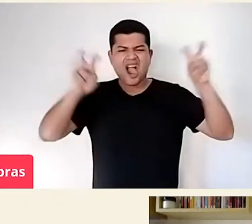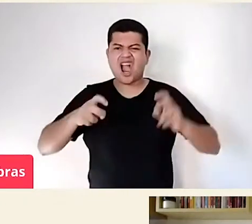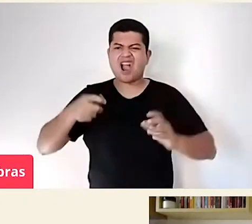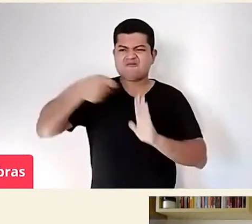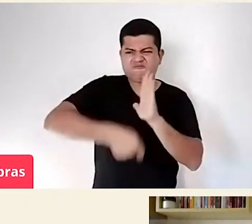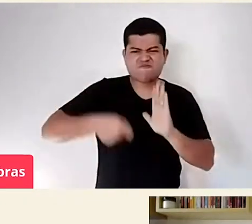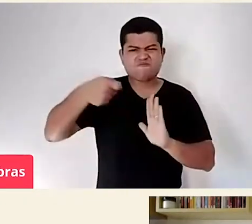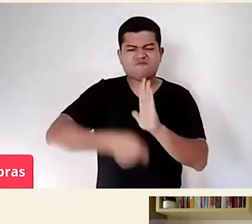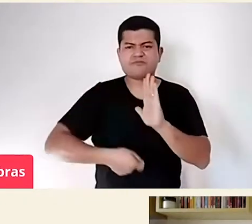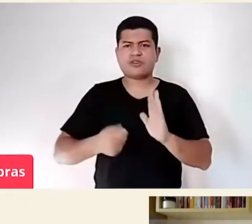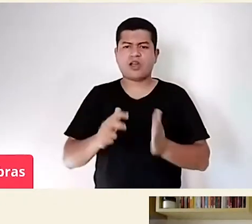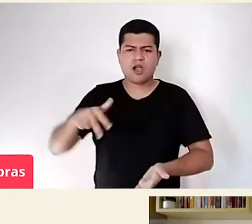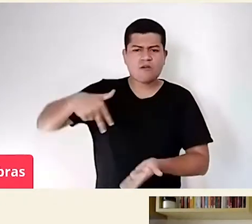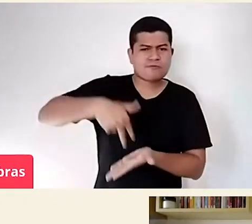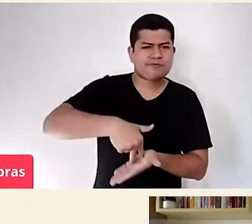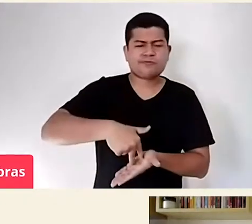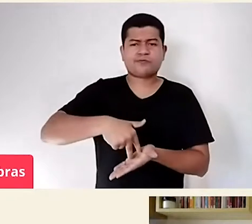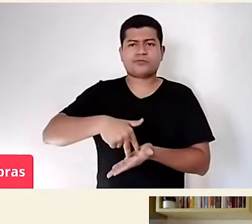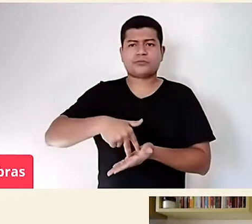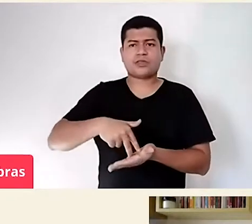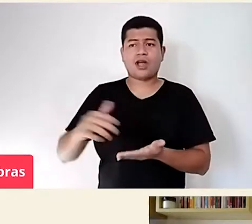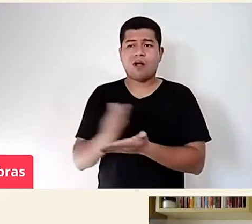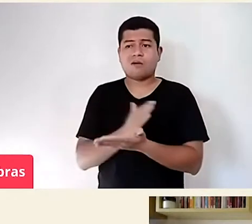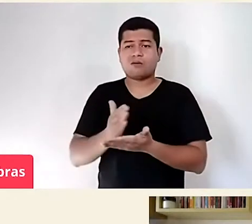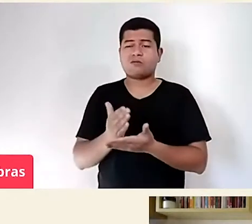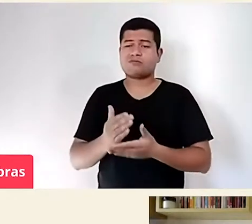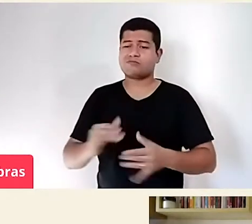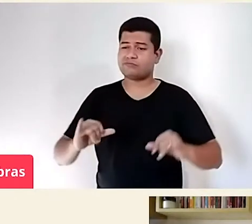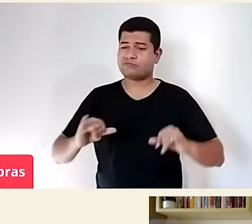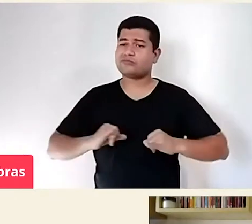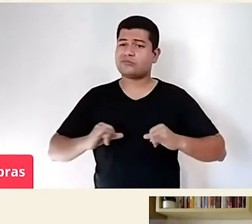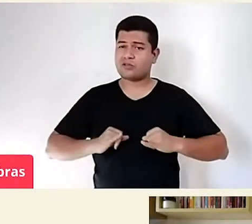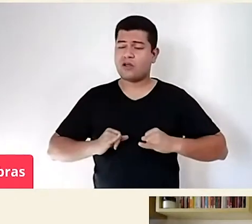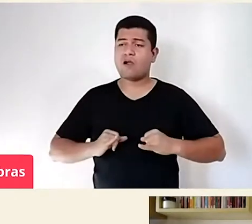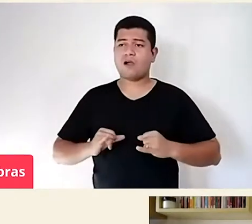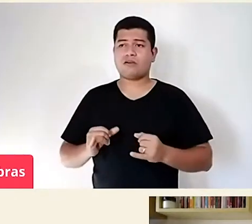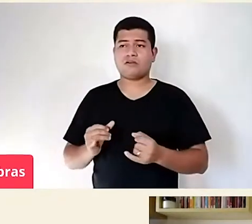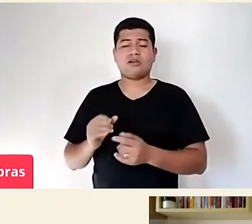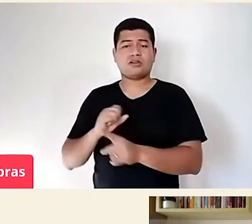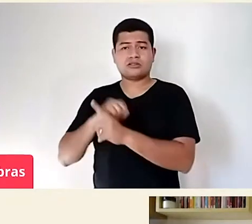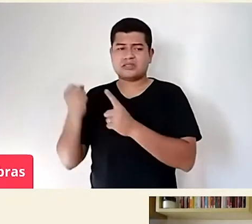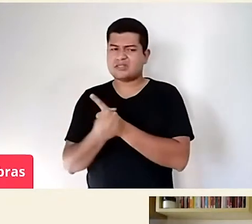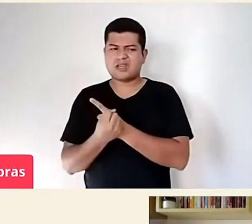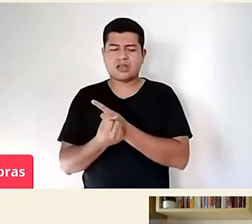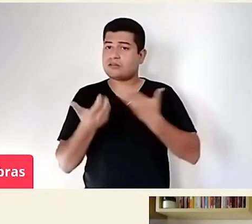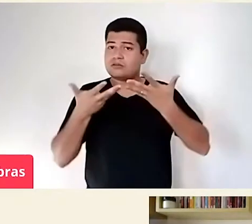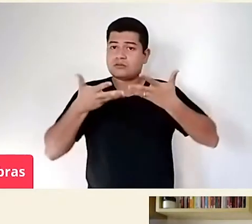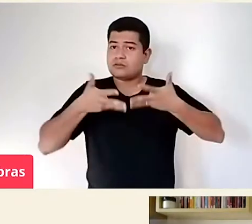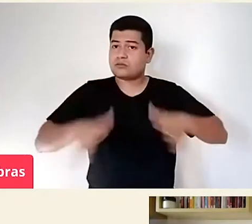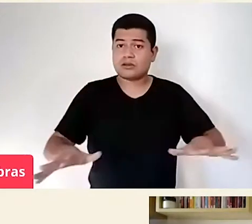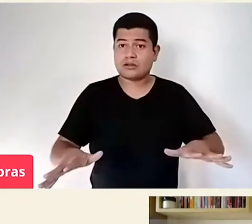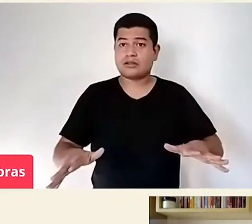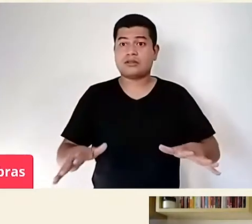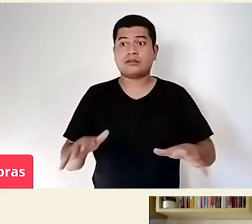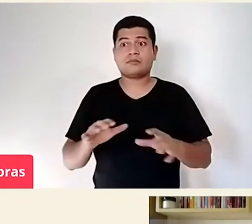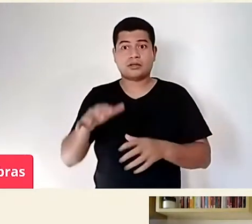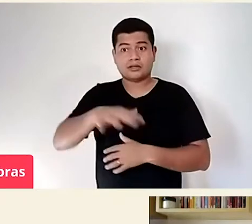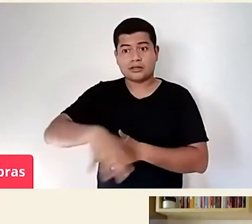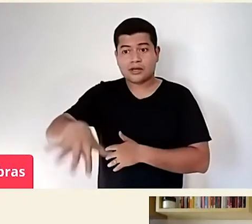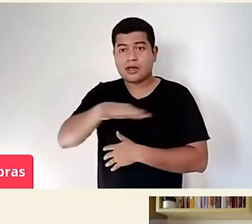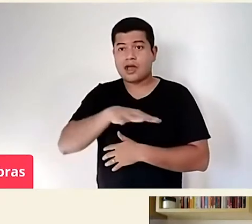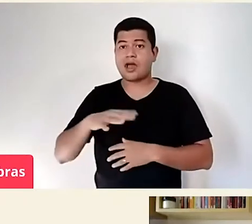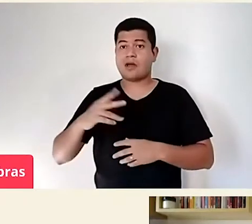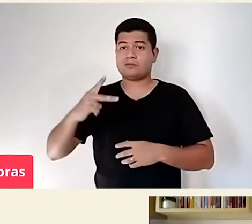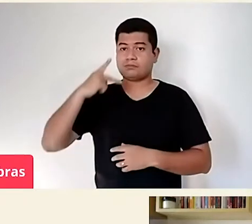posicionam, muitas vezes sofrem algumas represálias na sociedade e até mesmo no espaço político. Essa forma de